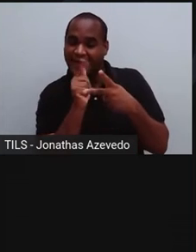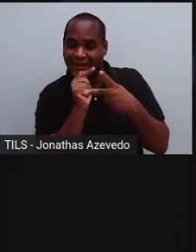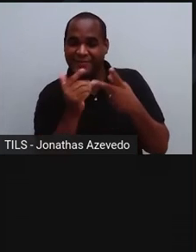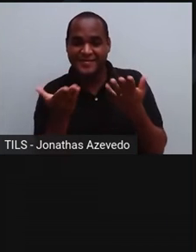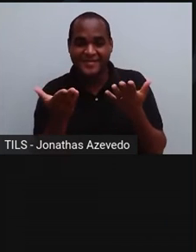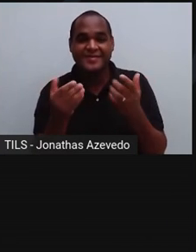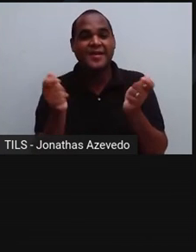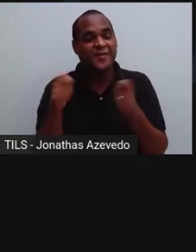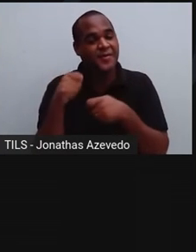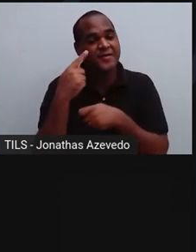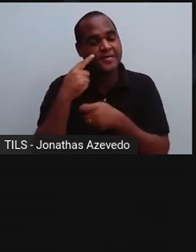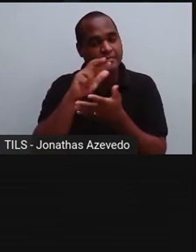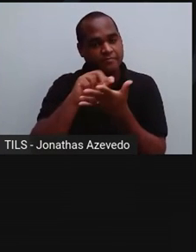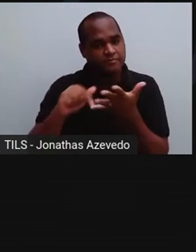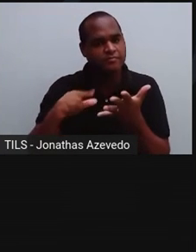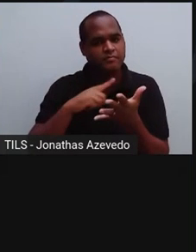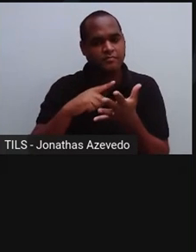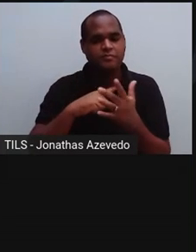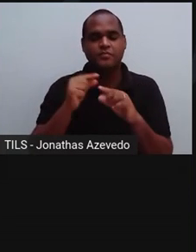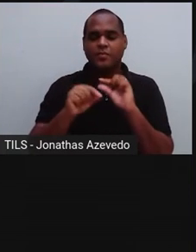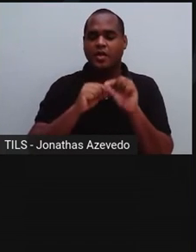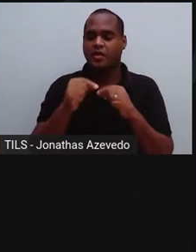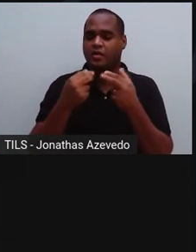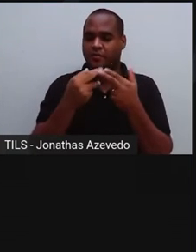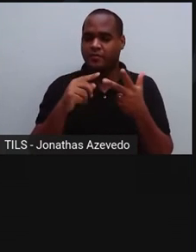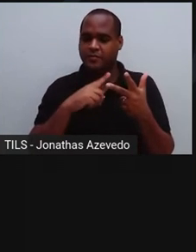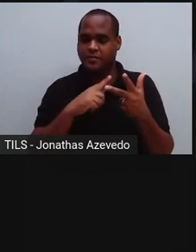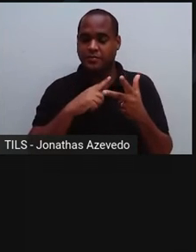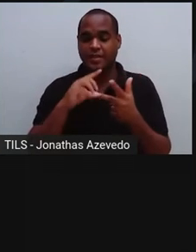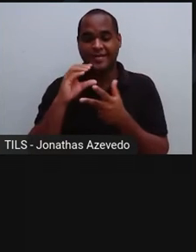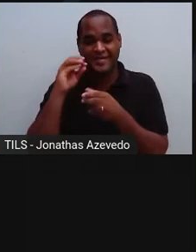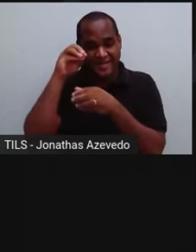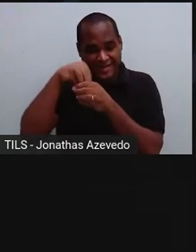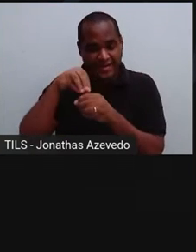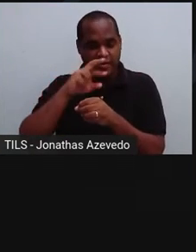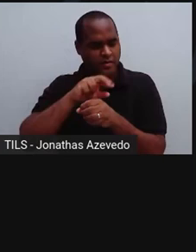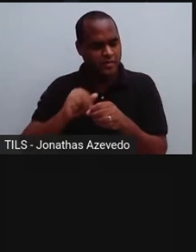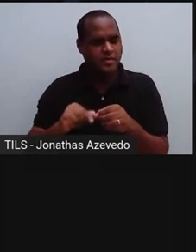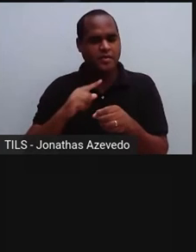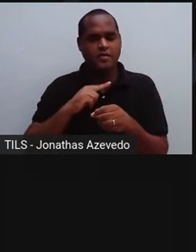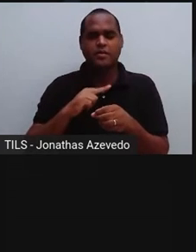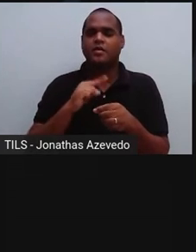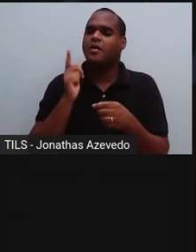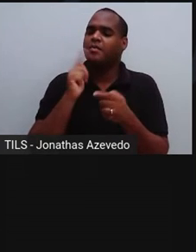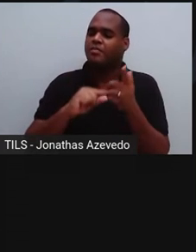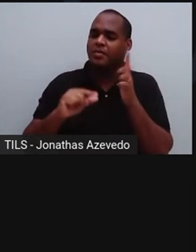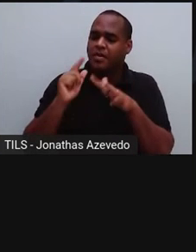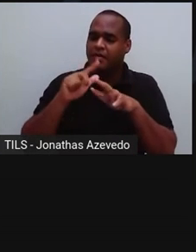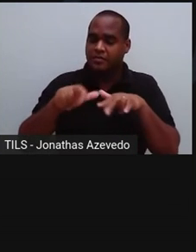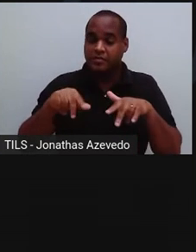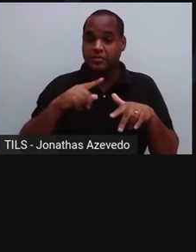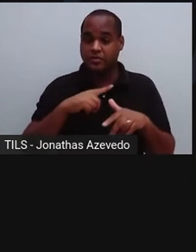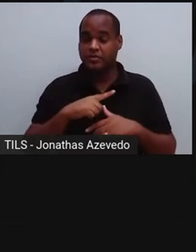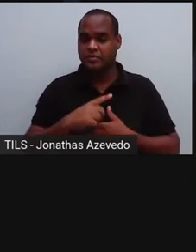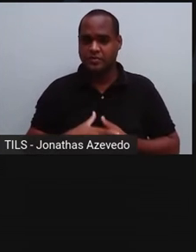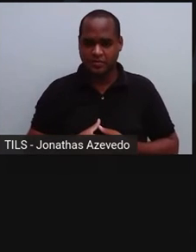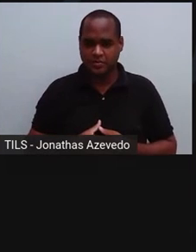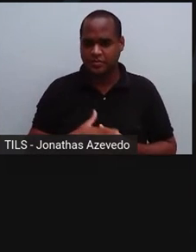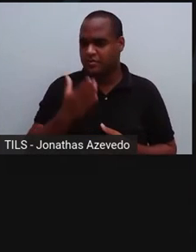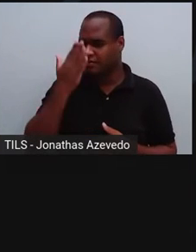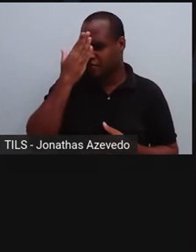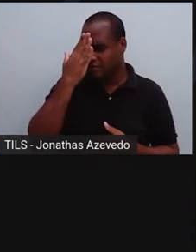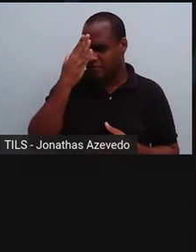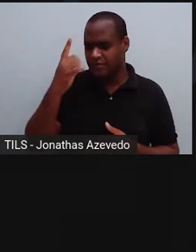-se na diferença de densidade entre seus componentes e no fato de serem insolúveis um no outro. Sabe aquela tarde